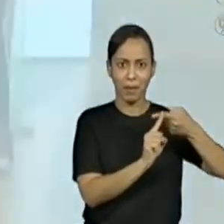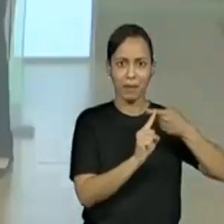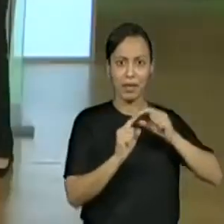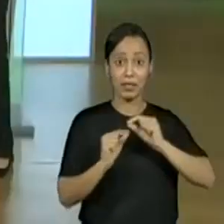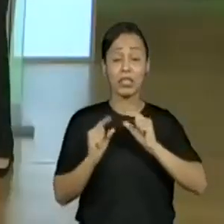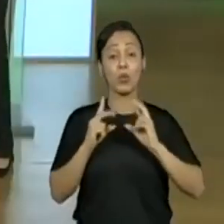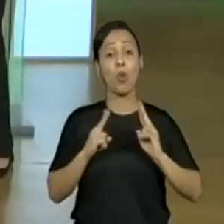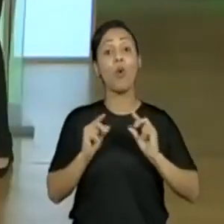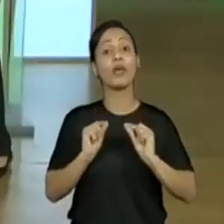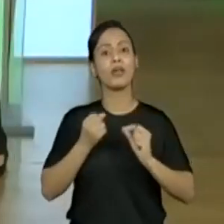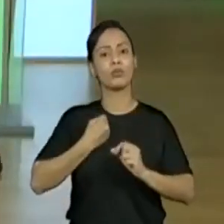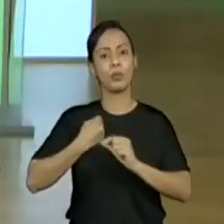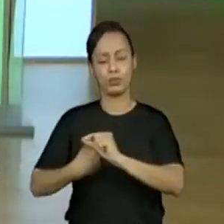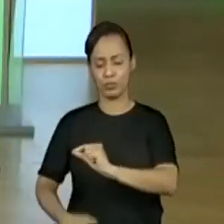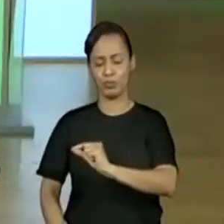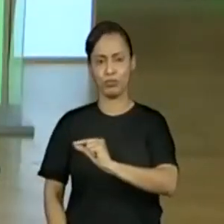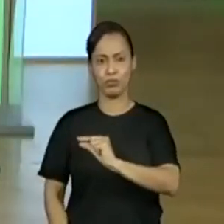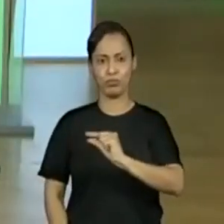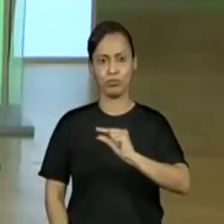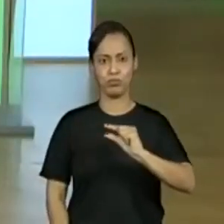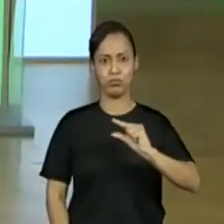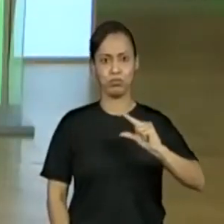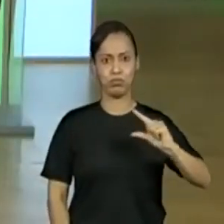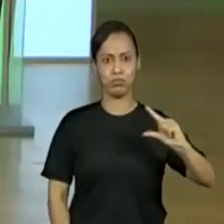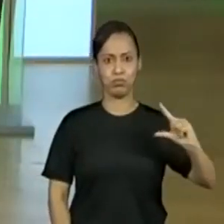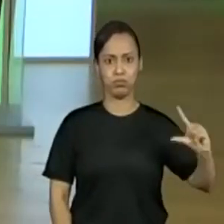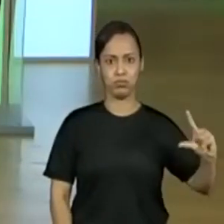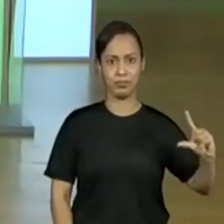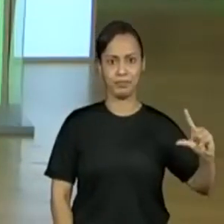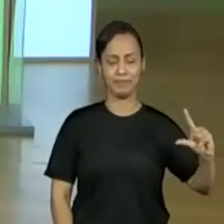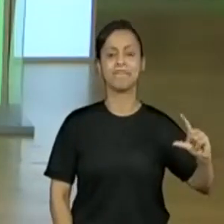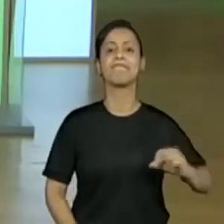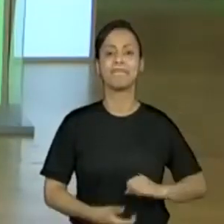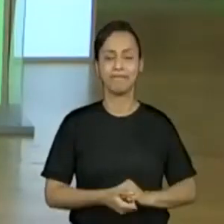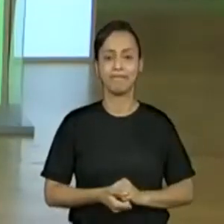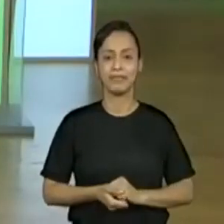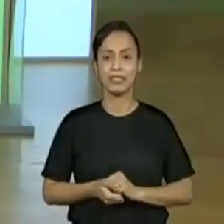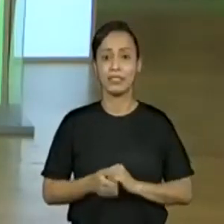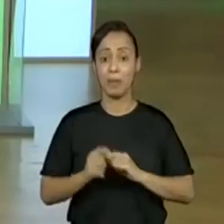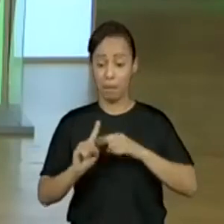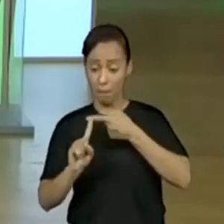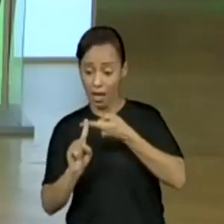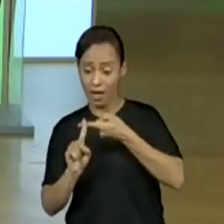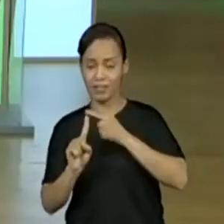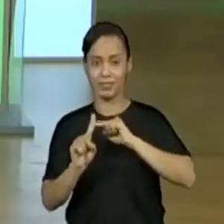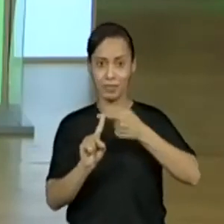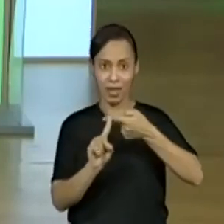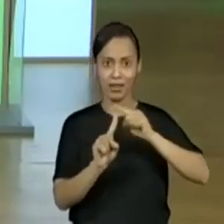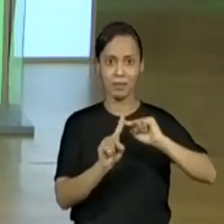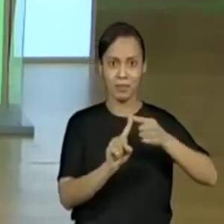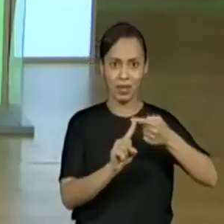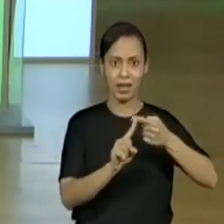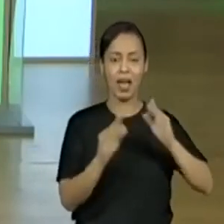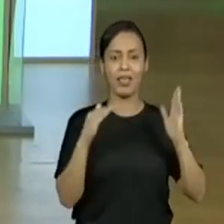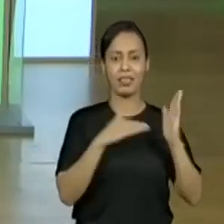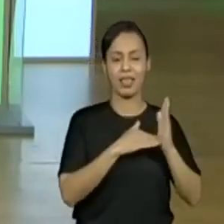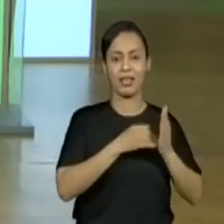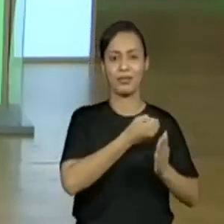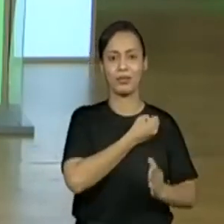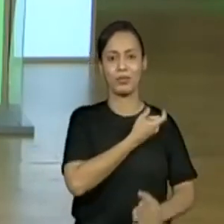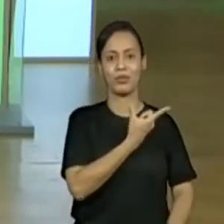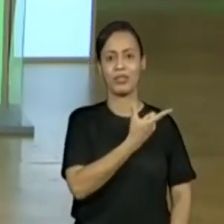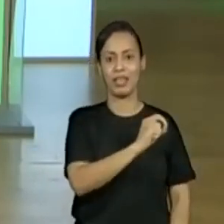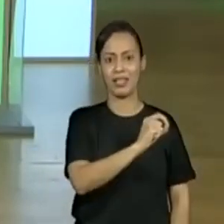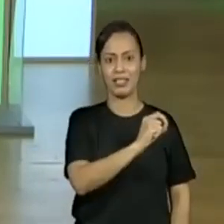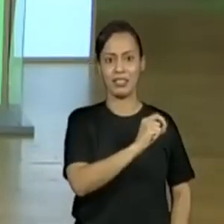crescente, podemos afirmar isso, não é, Progenor? Sim. Porque a cada número se adicionava 1 e a gente tinha o número seguinte,